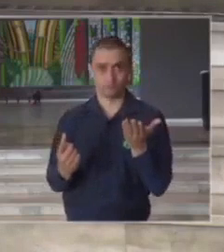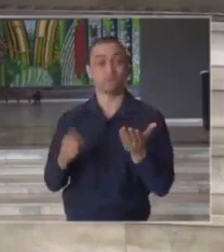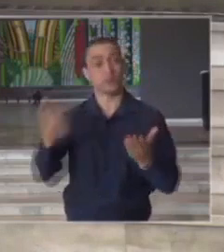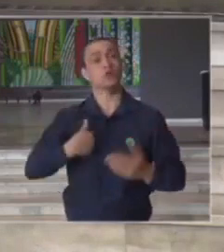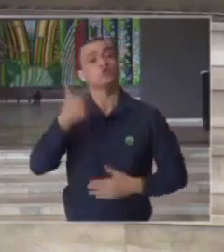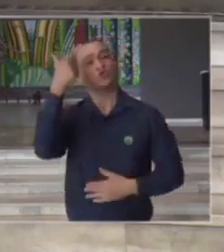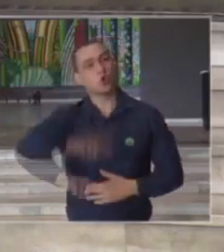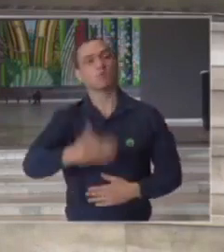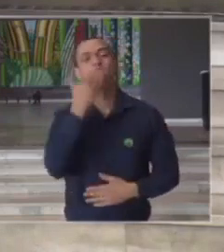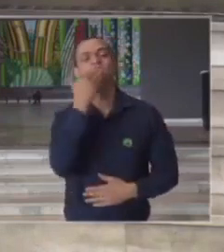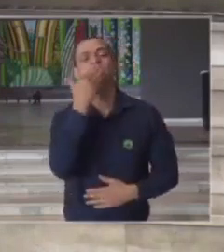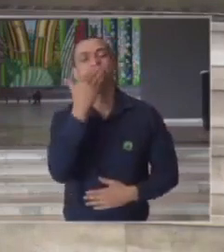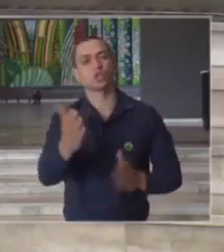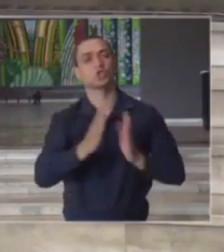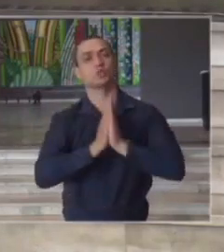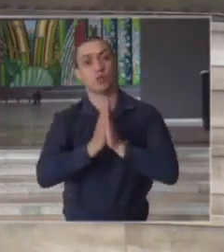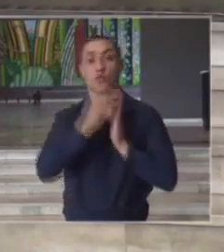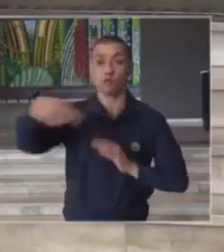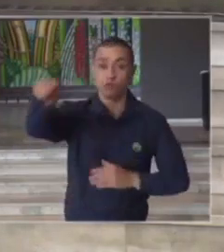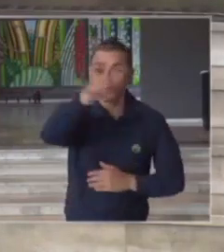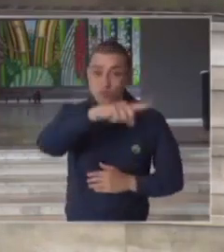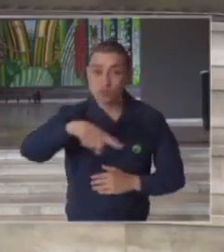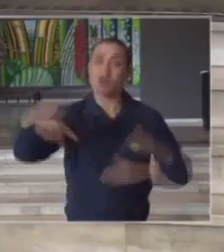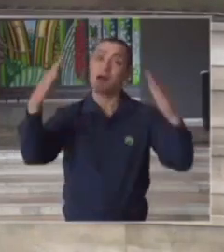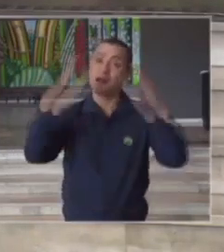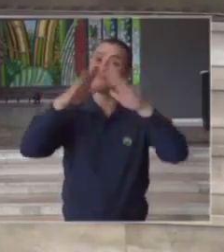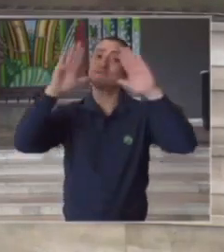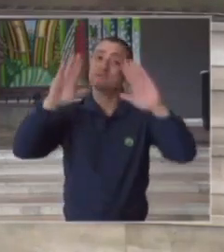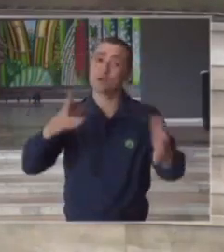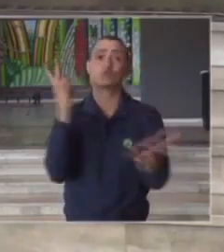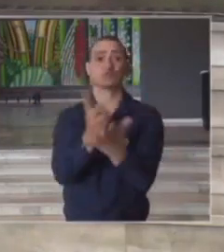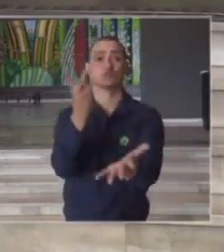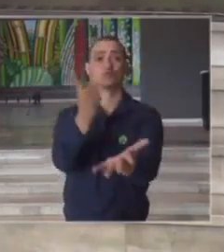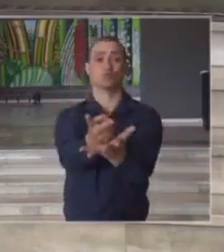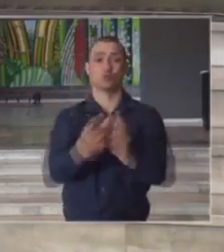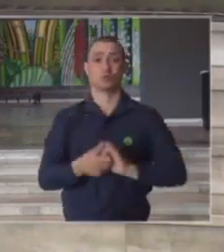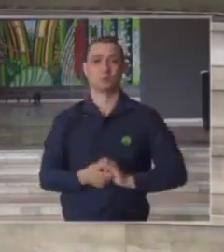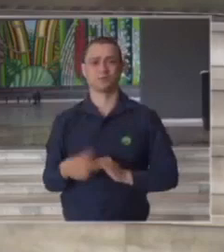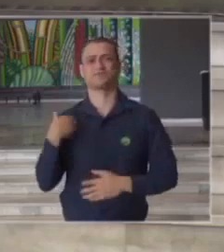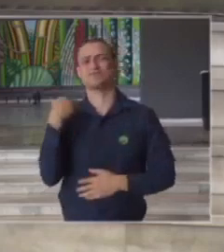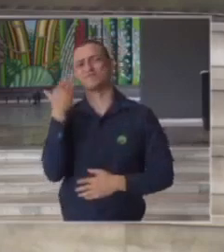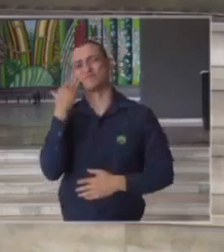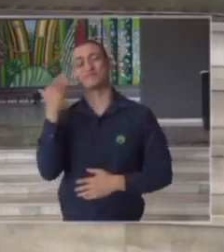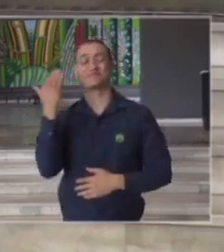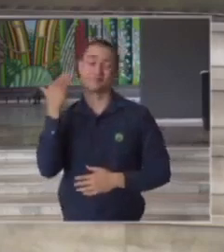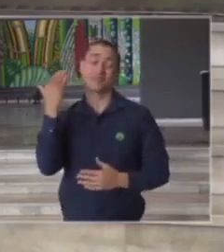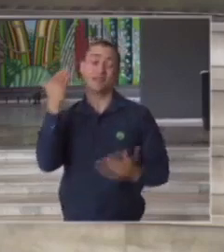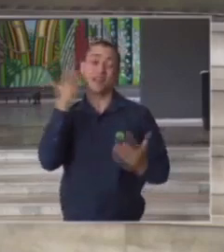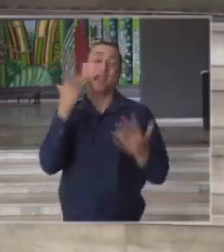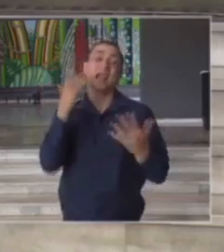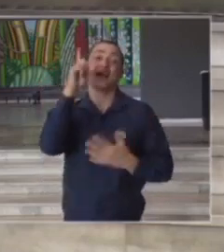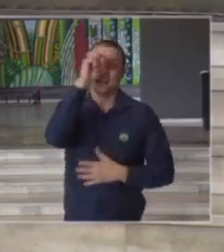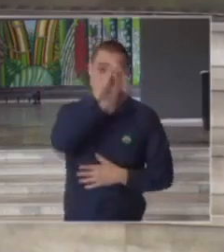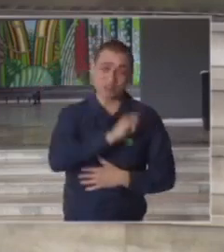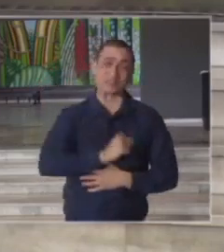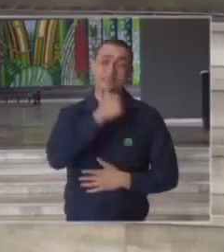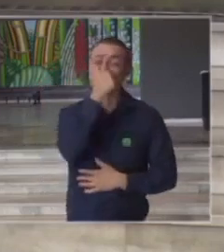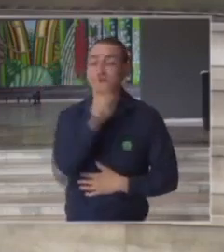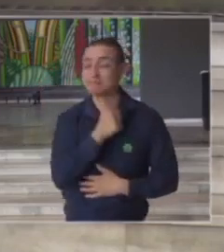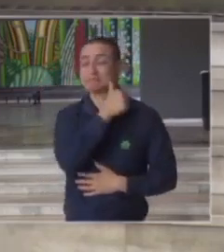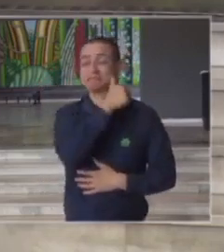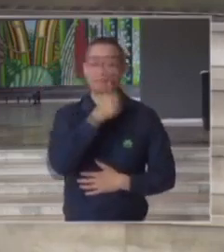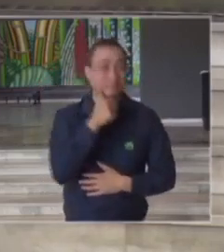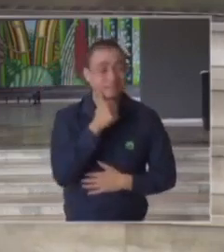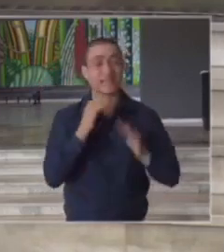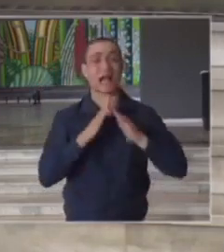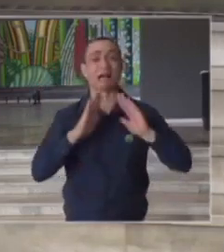apelo para que as pessoas possam permanecer dentro de casa a gente sabe e reconhece o sacrifício que